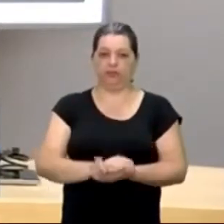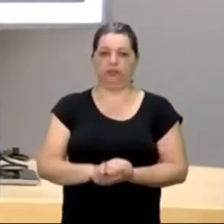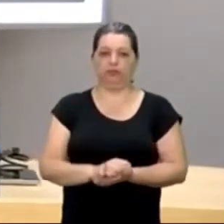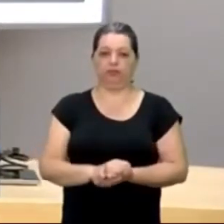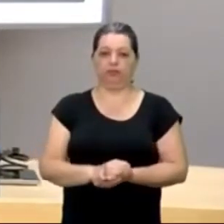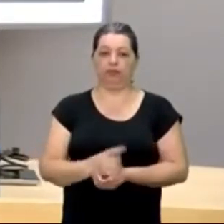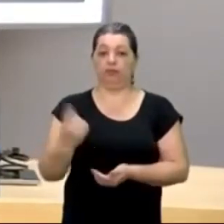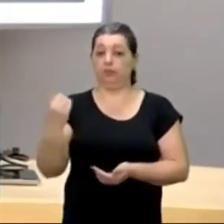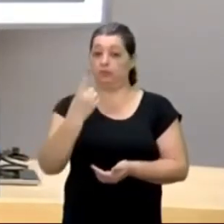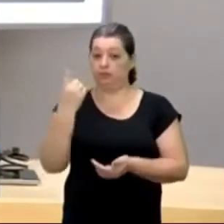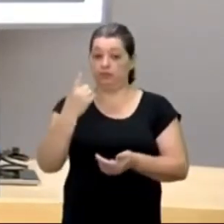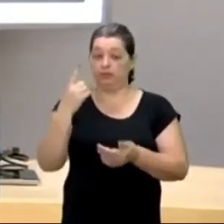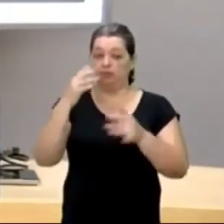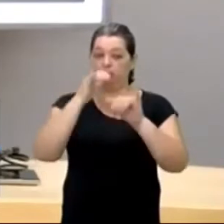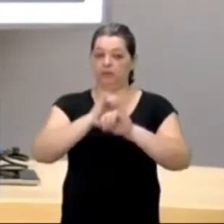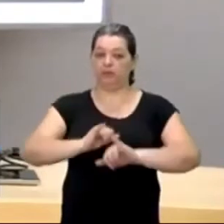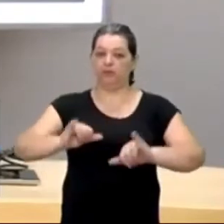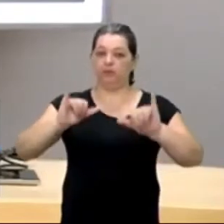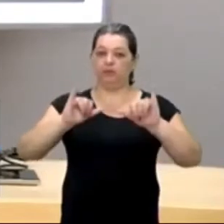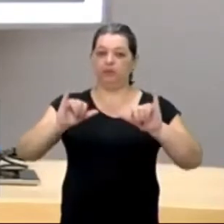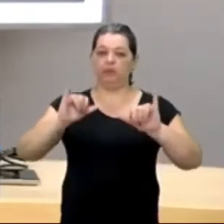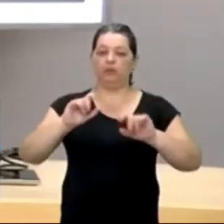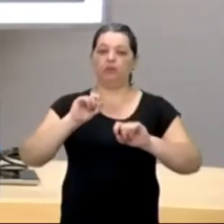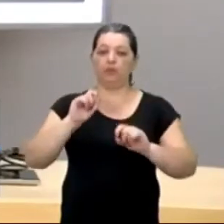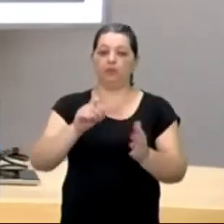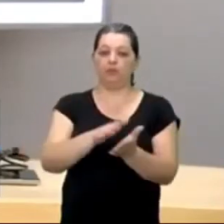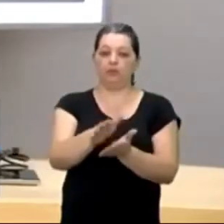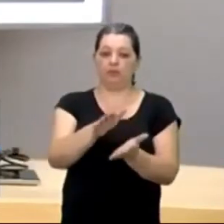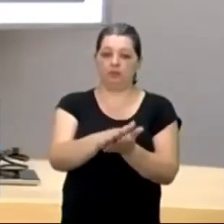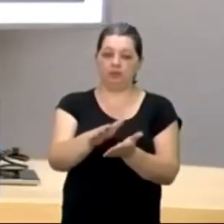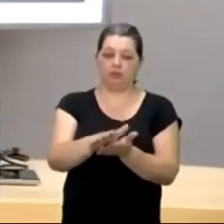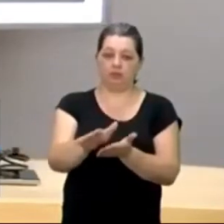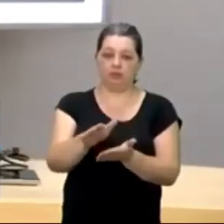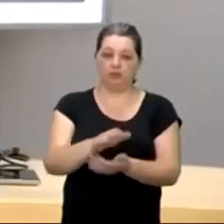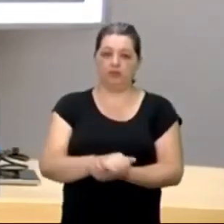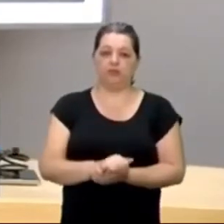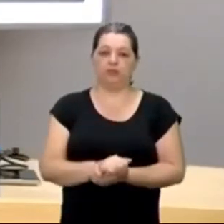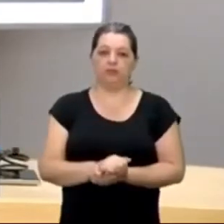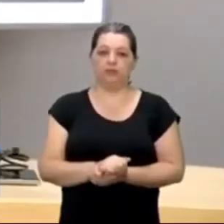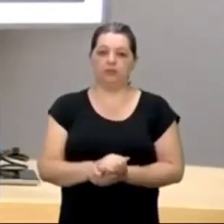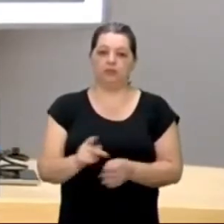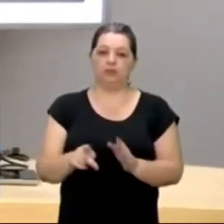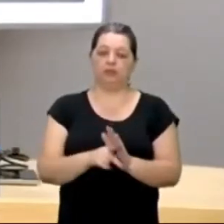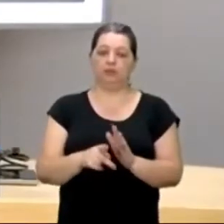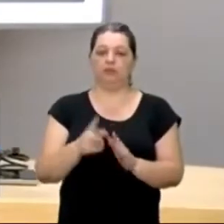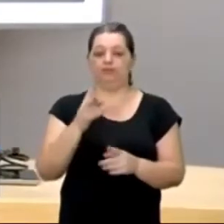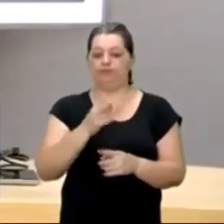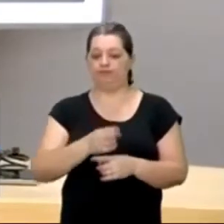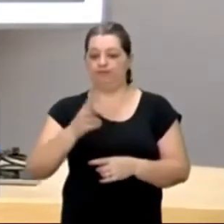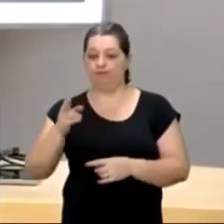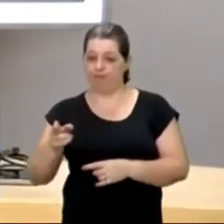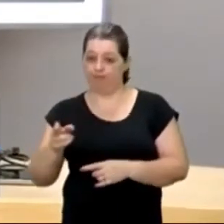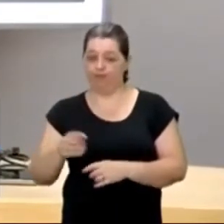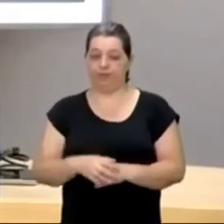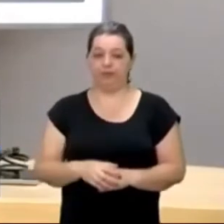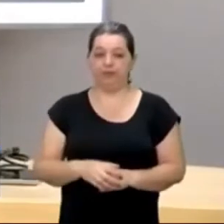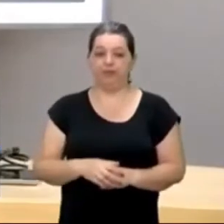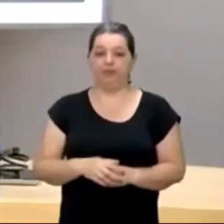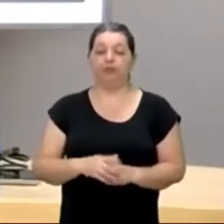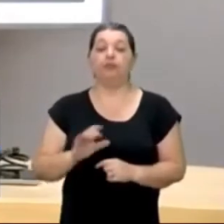na primeira publicação, ela foi... Ela veio a público com cortes. Então, o que aconteceu?